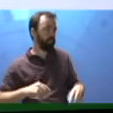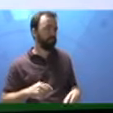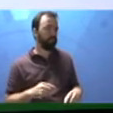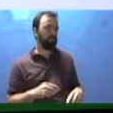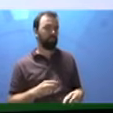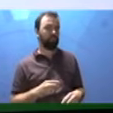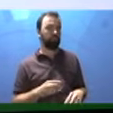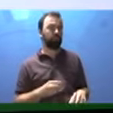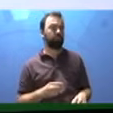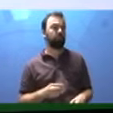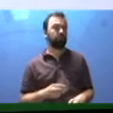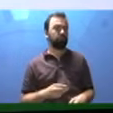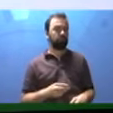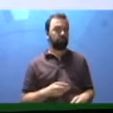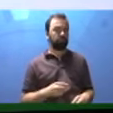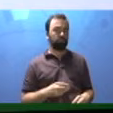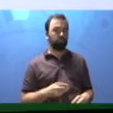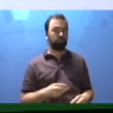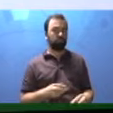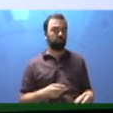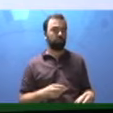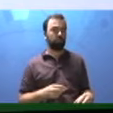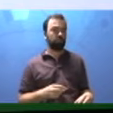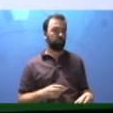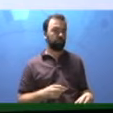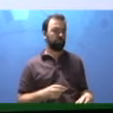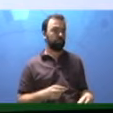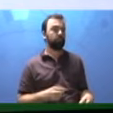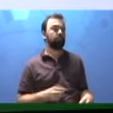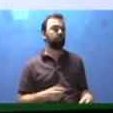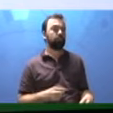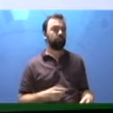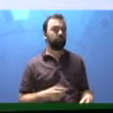lateral. É aquela da imagem. Vai olhar lateral.